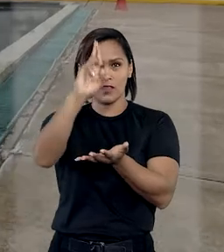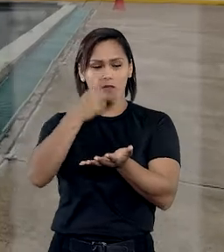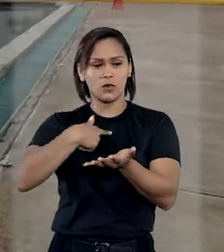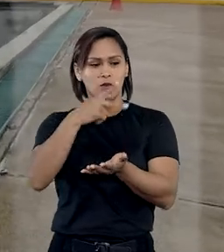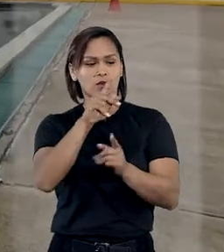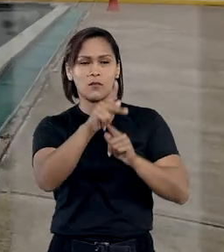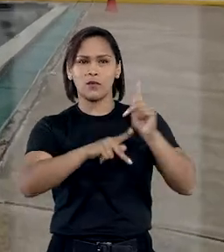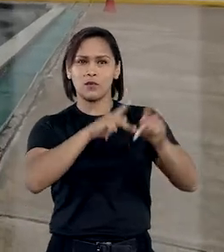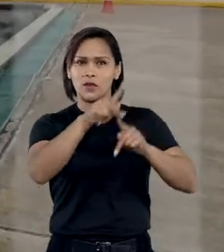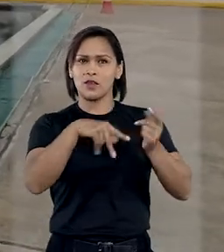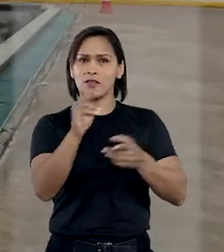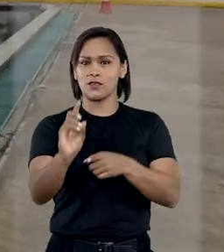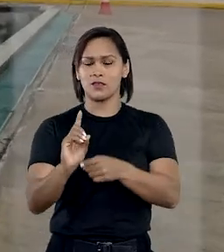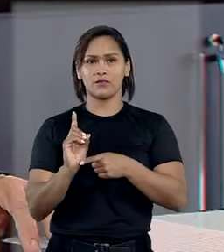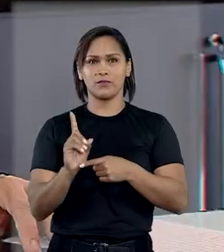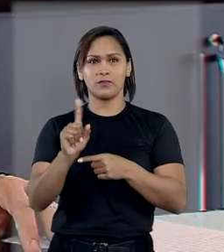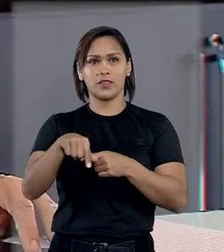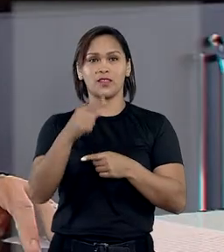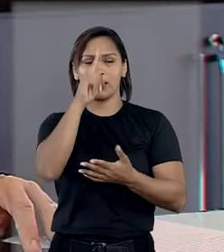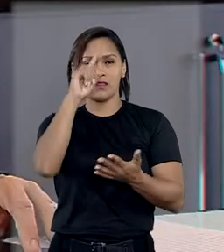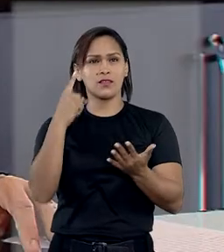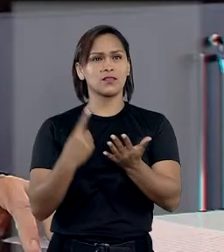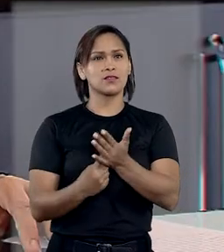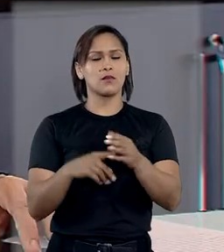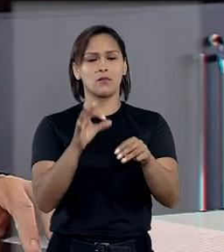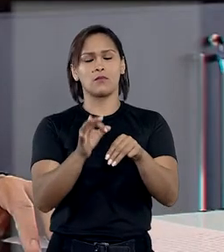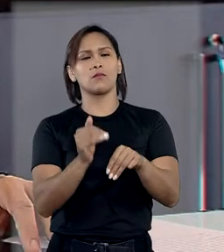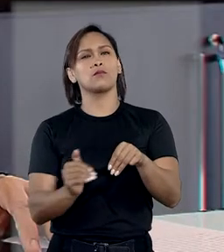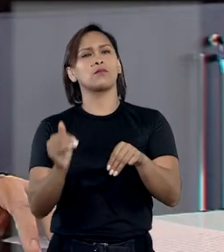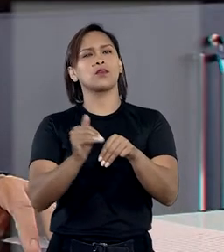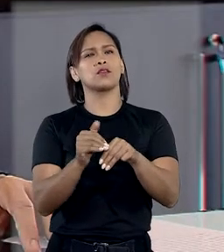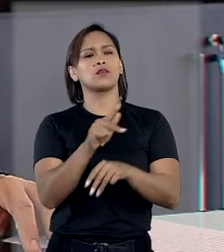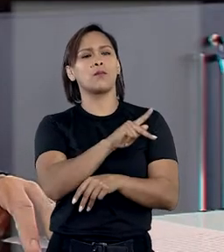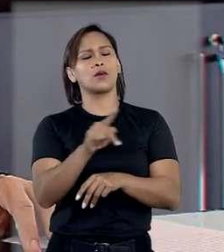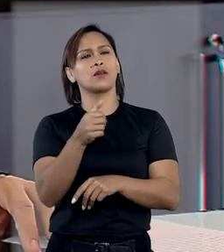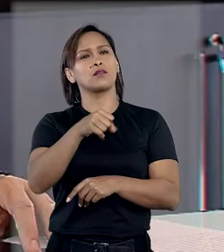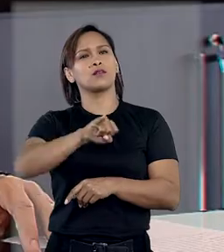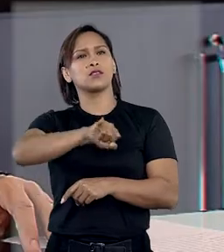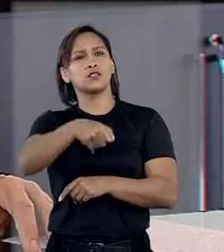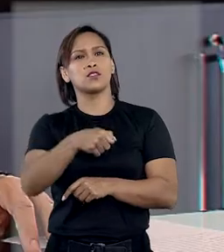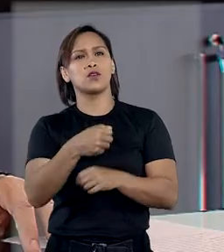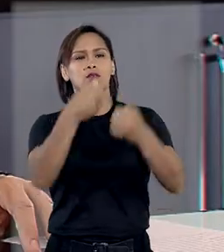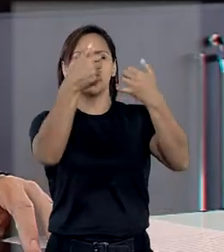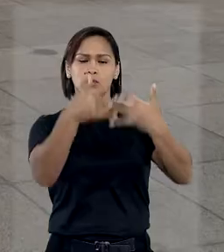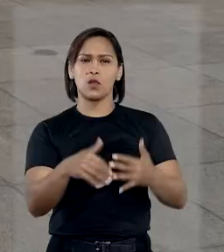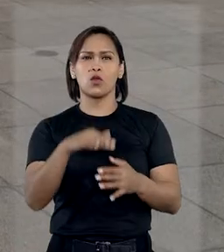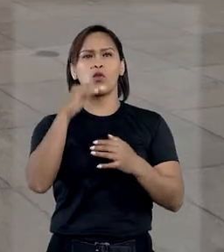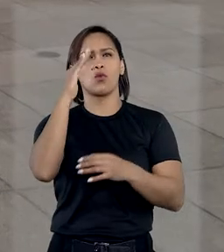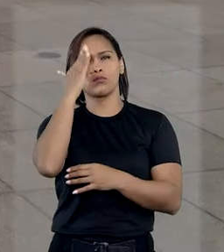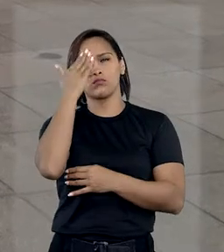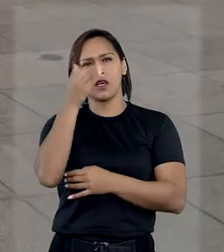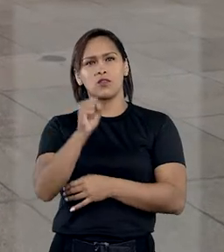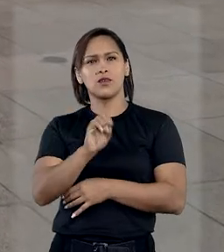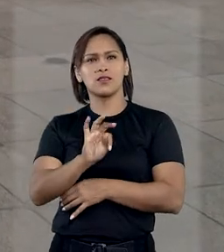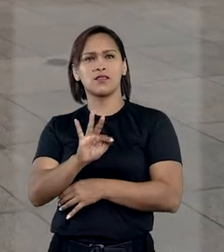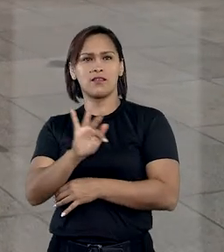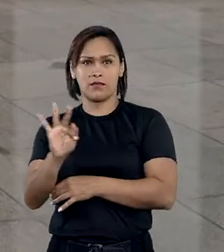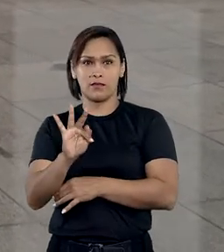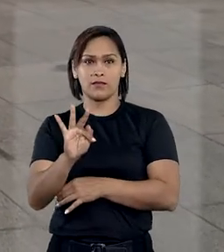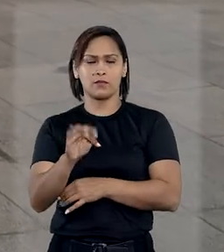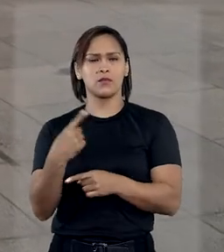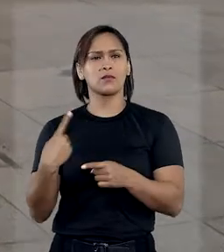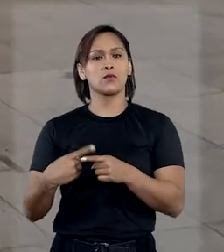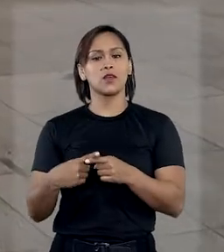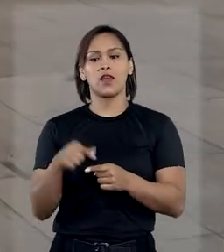encarregados de atender a população. Na decisão, o ministro Humberto Martins citou o entendimento do Supremo